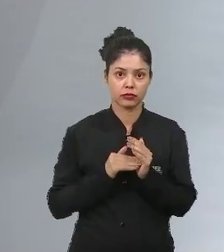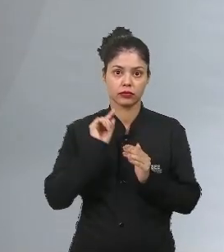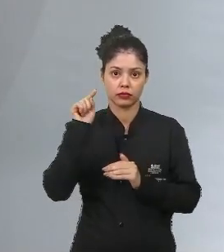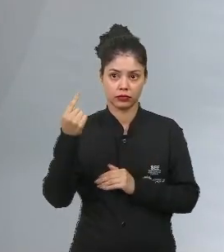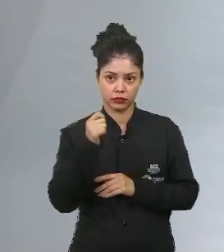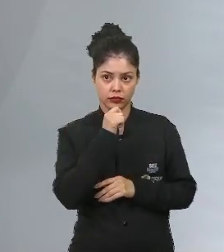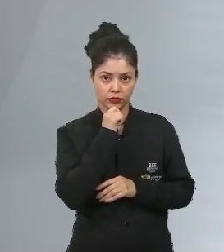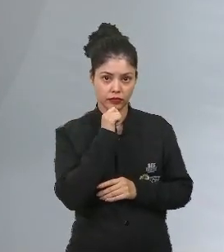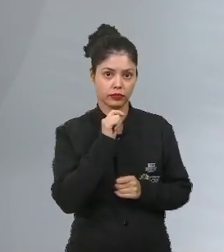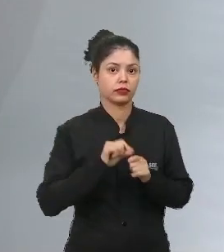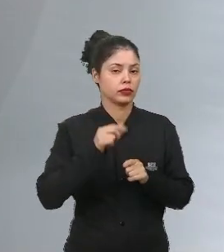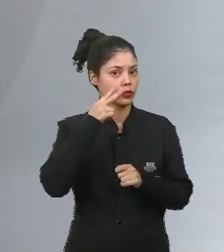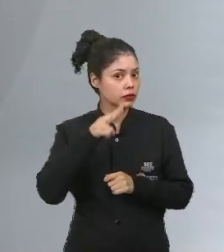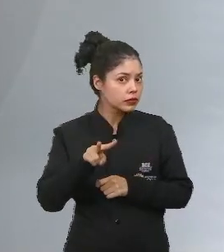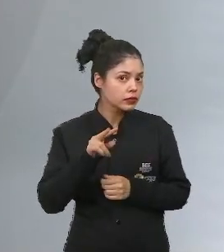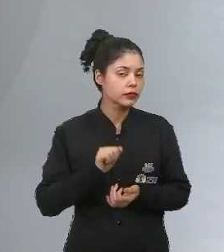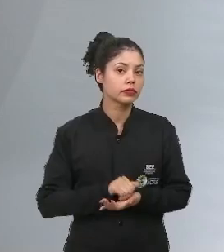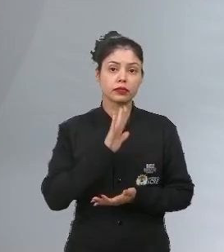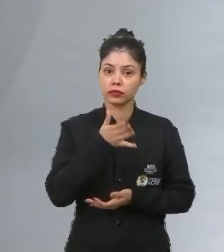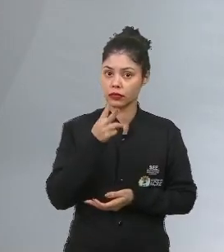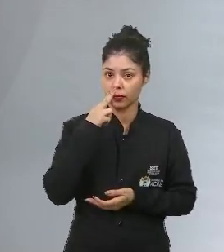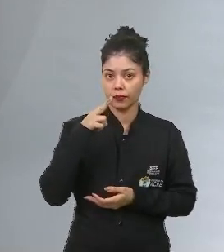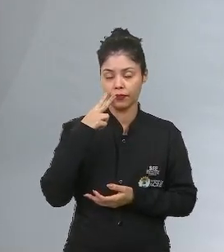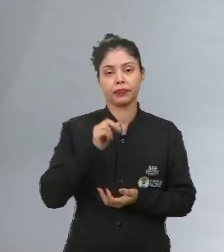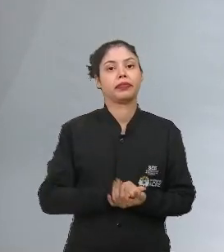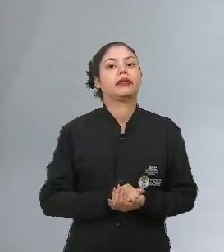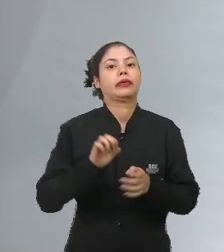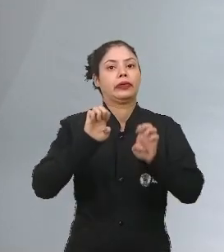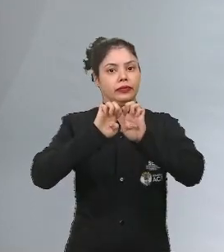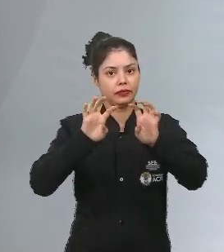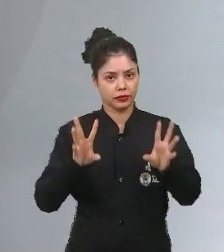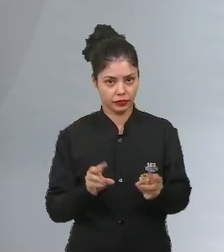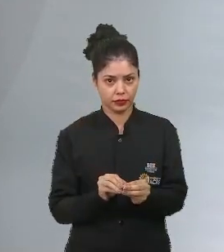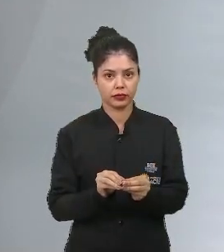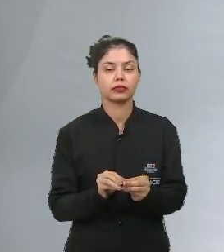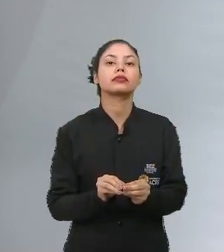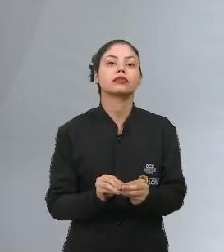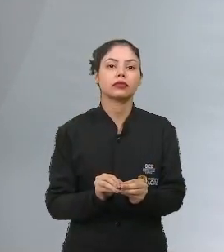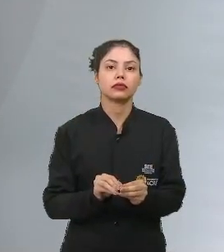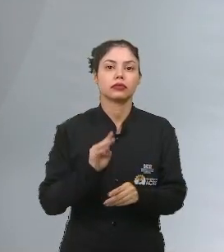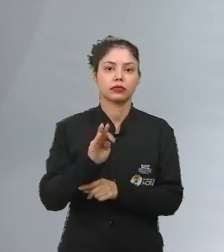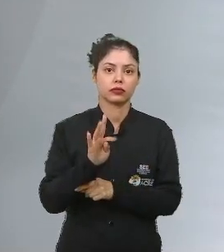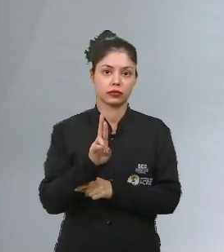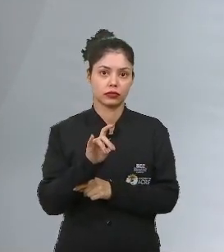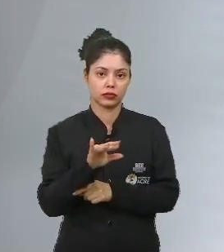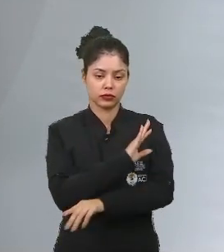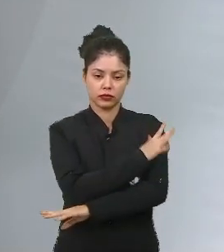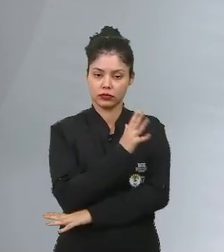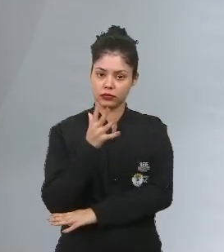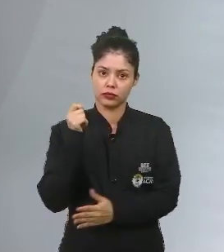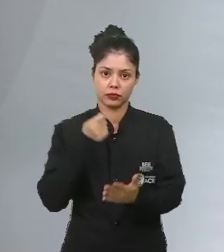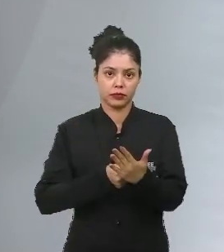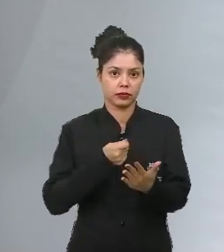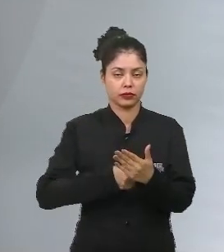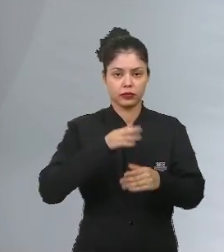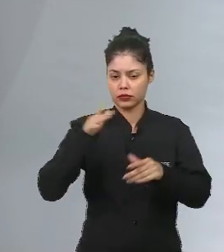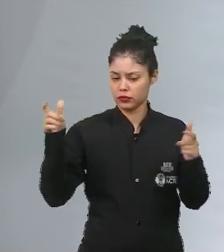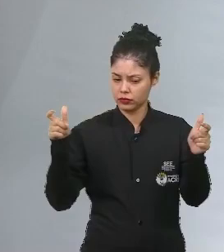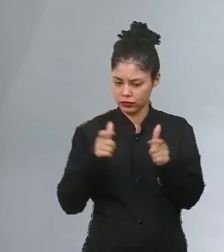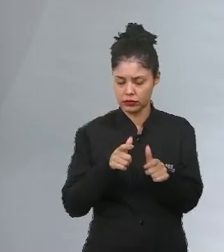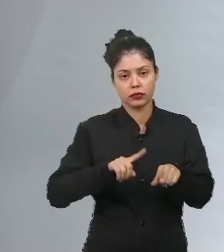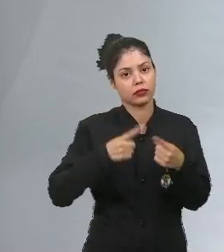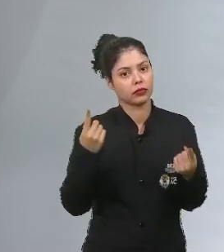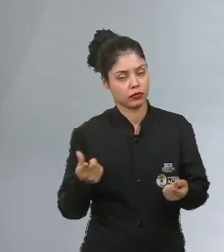não viram e que já viram sobre ecologia. E botânica a cobrança é um pouco menor,